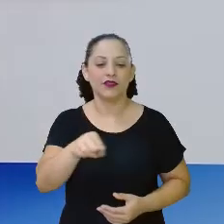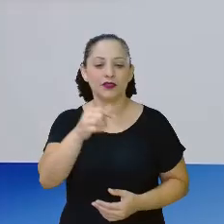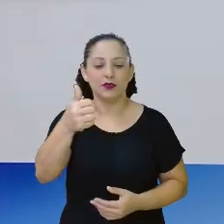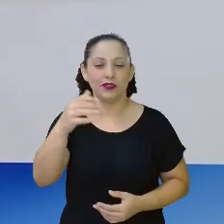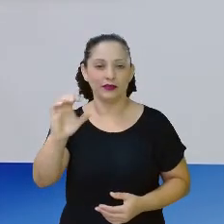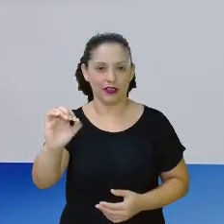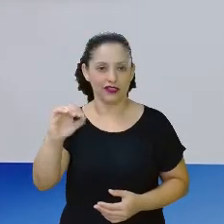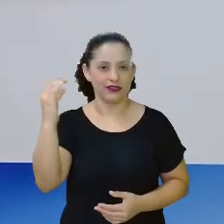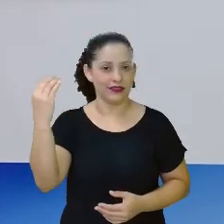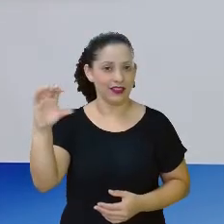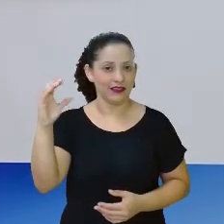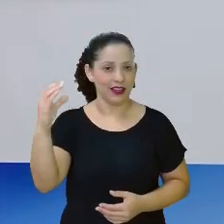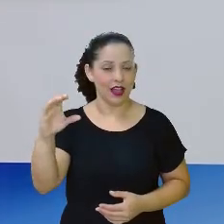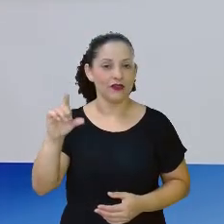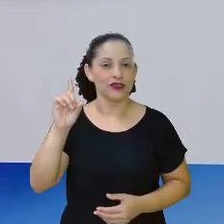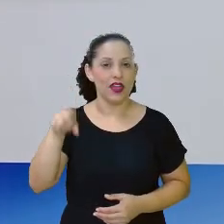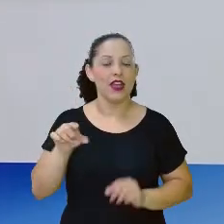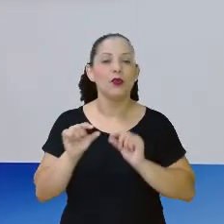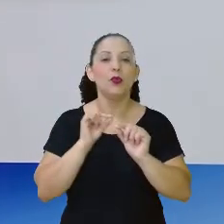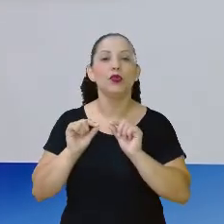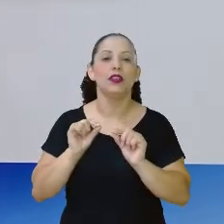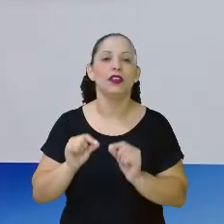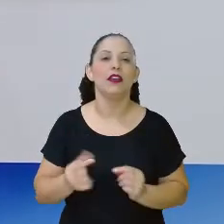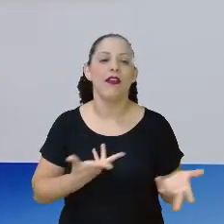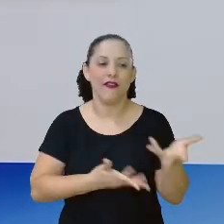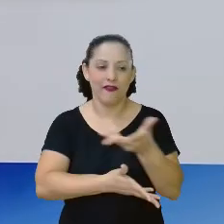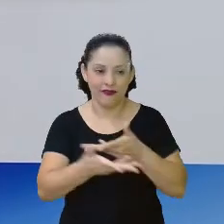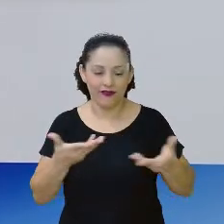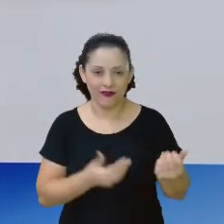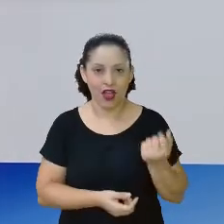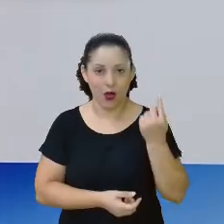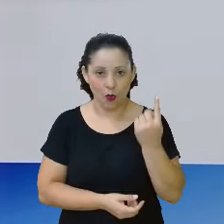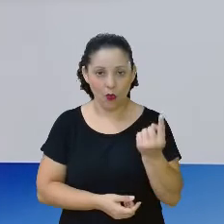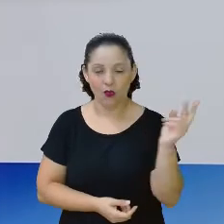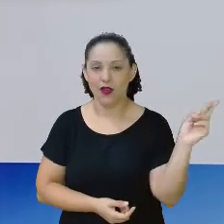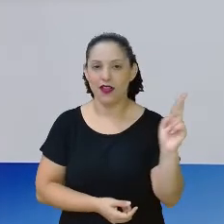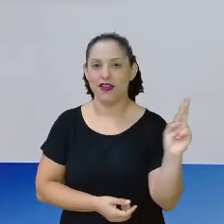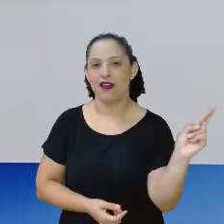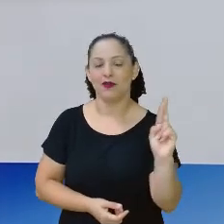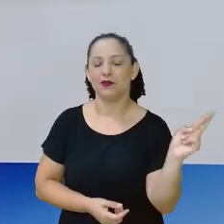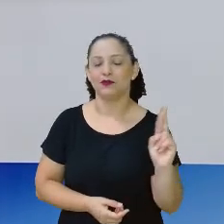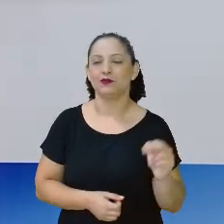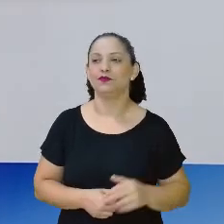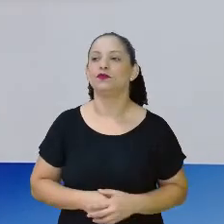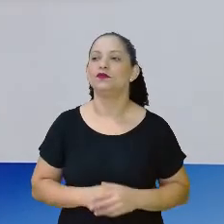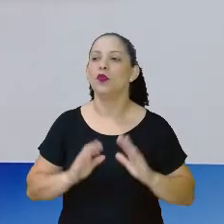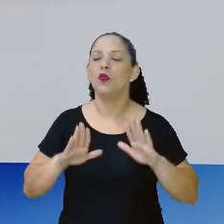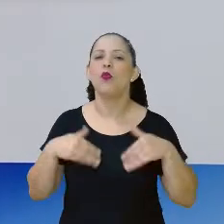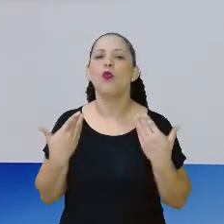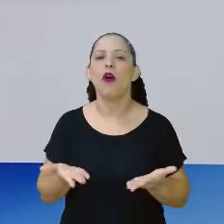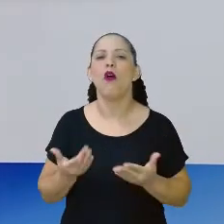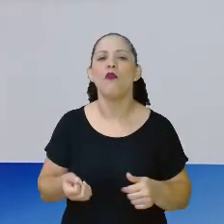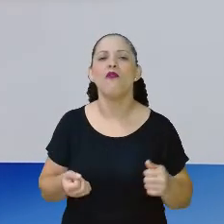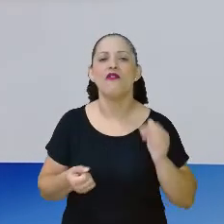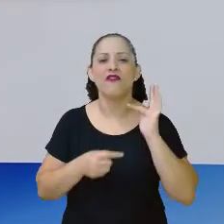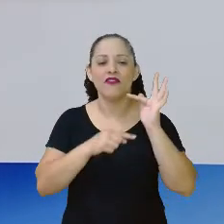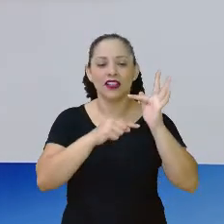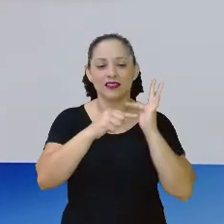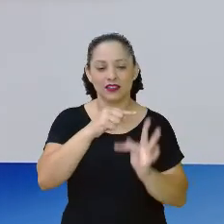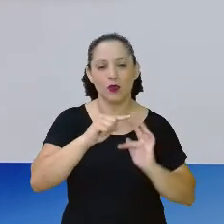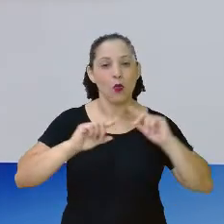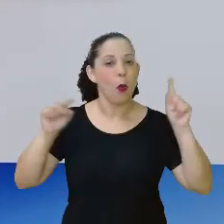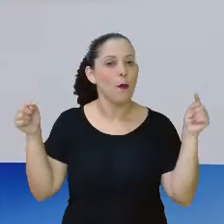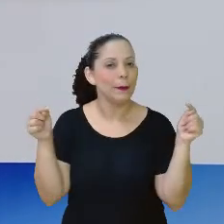décima parte de real, que vocês viram aqui eu mostrando. Aí, que fração representa a décima